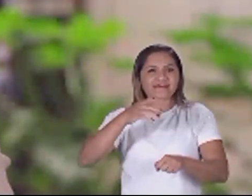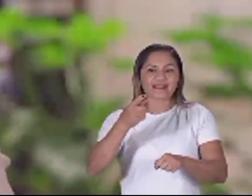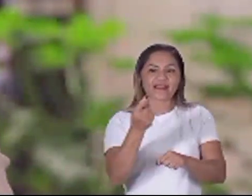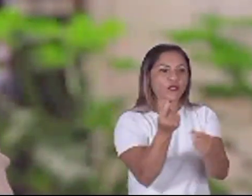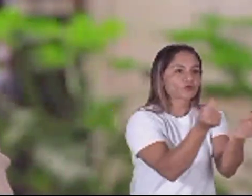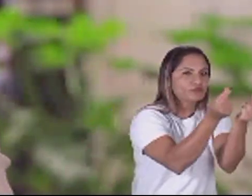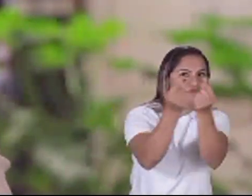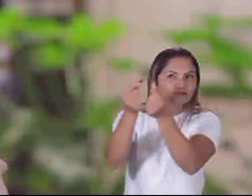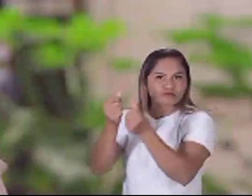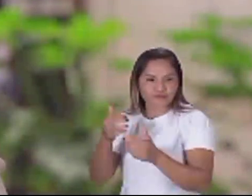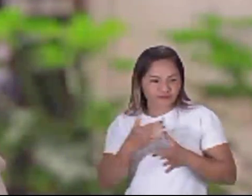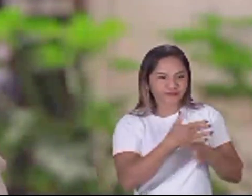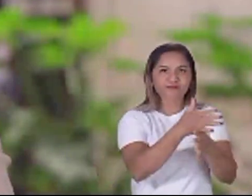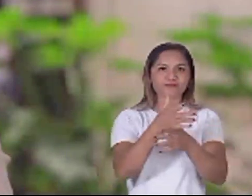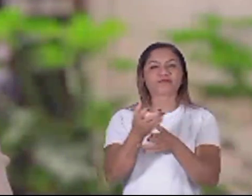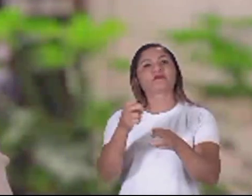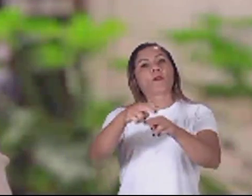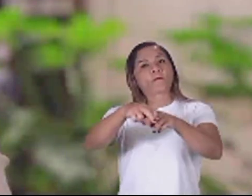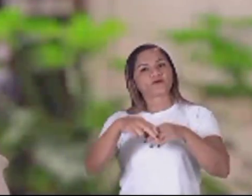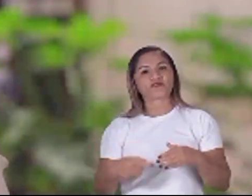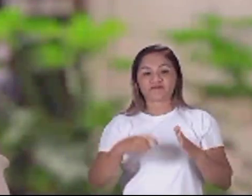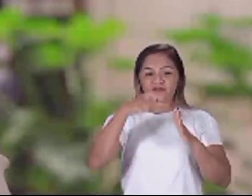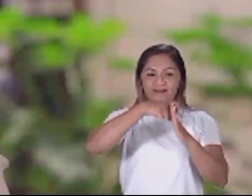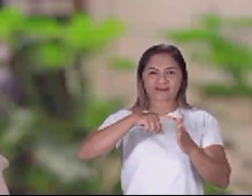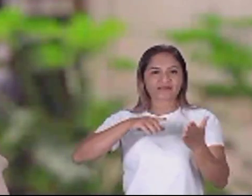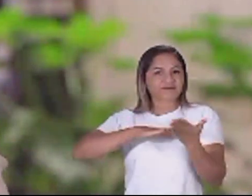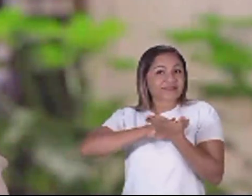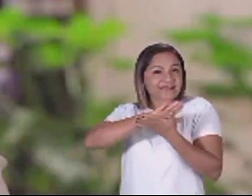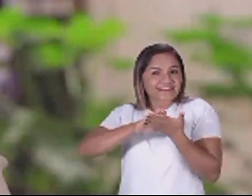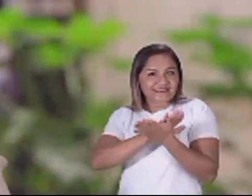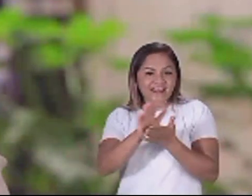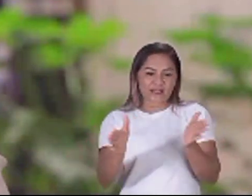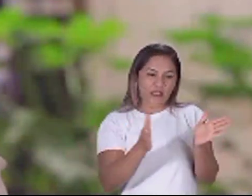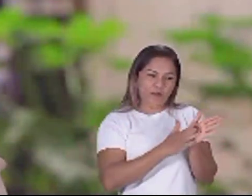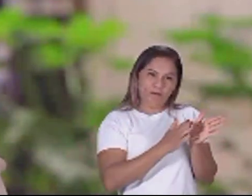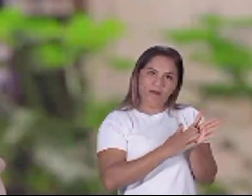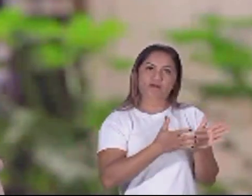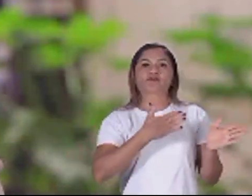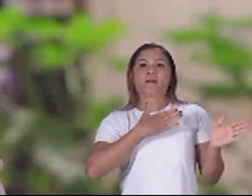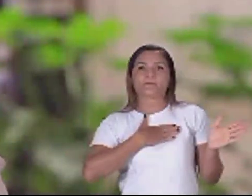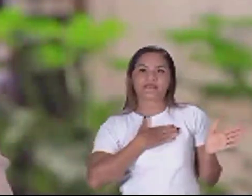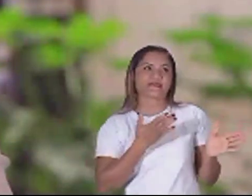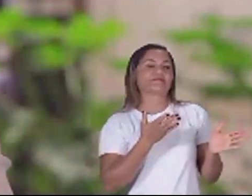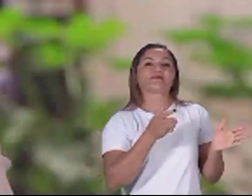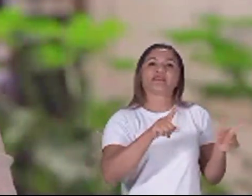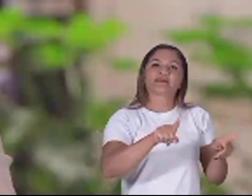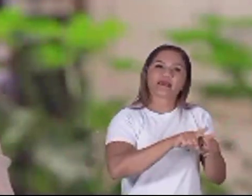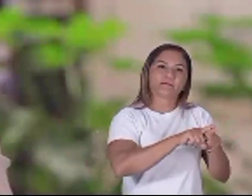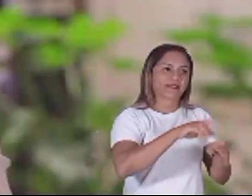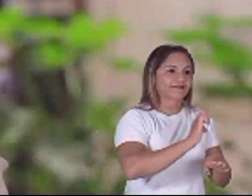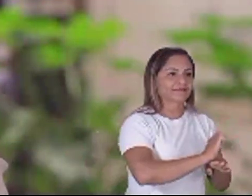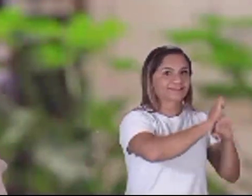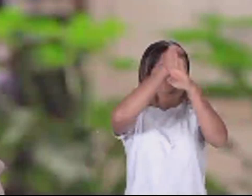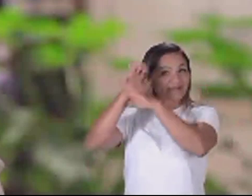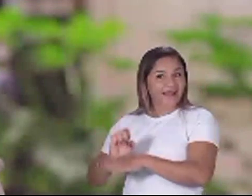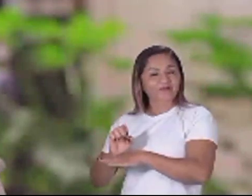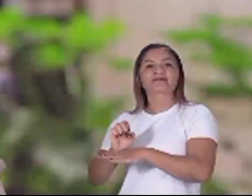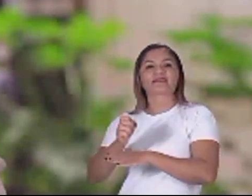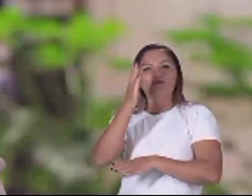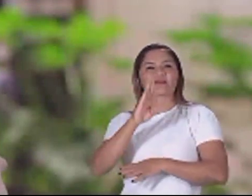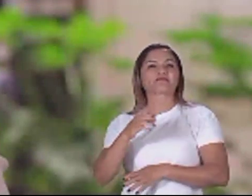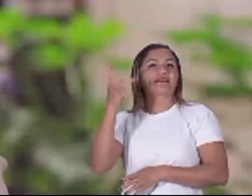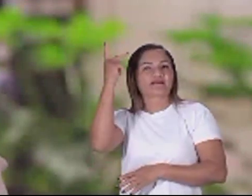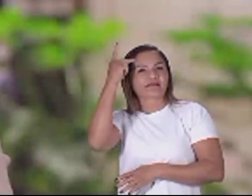cidade é por isso que a tarifa zero está sendo proposta hoje nas principais capitais do Brasil como São Paulo